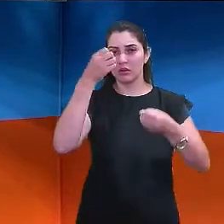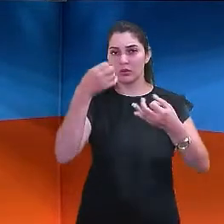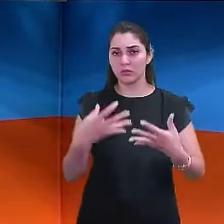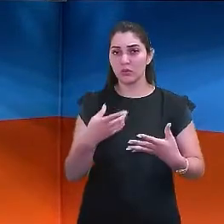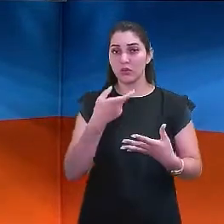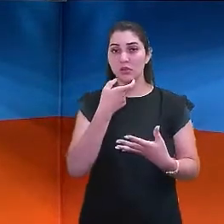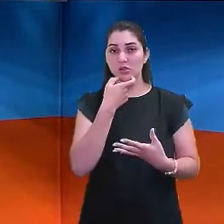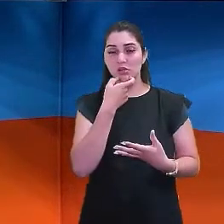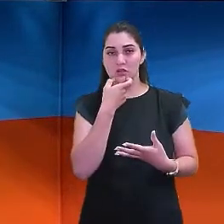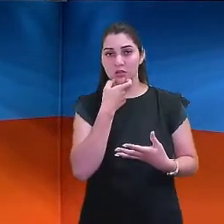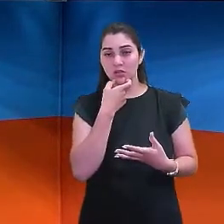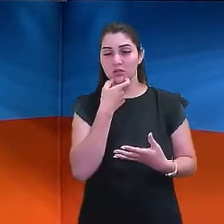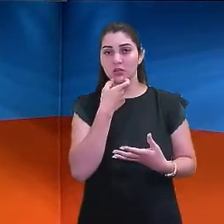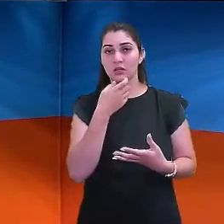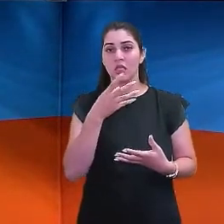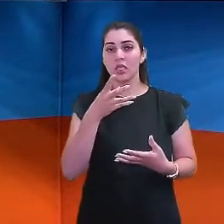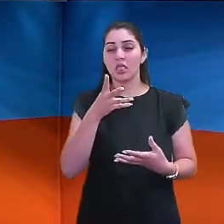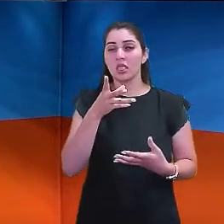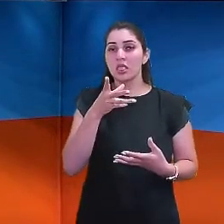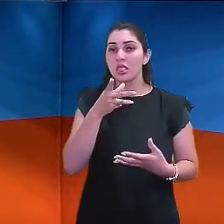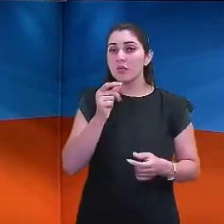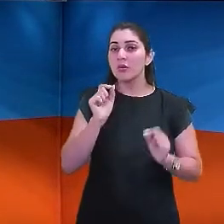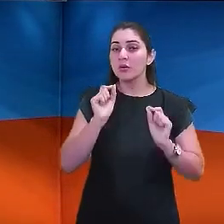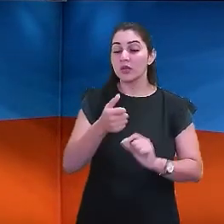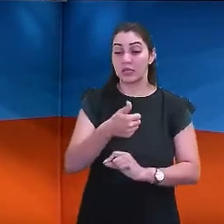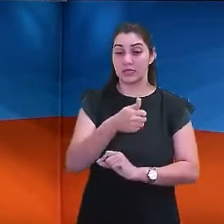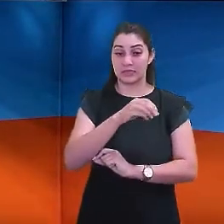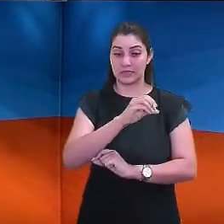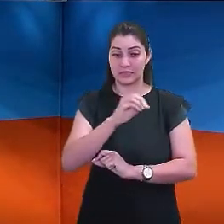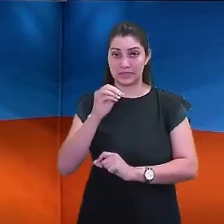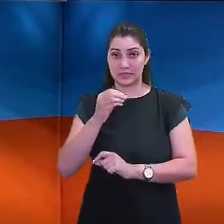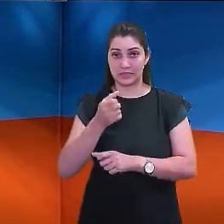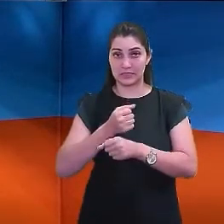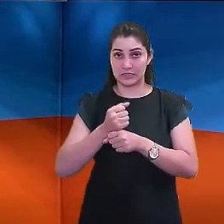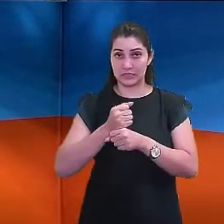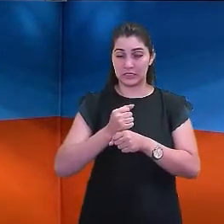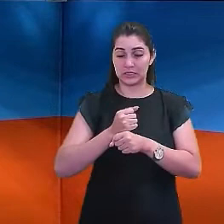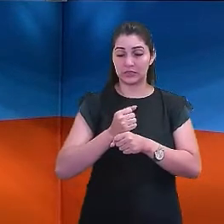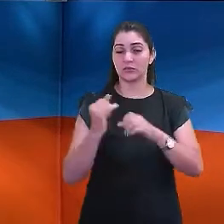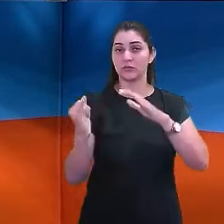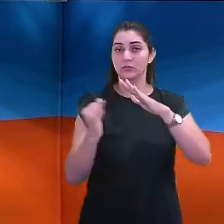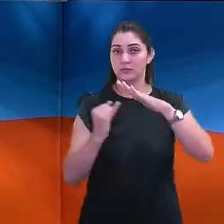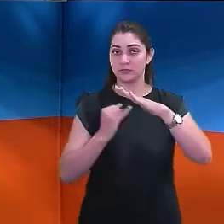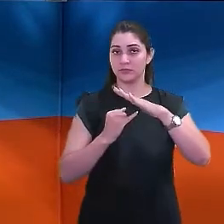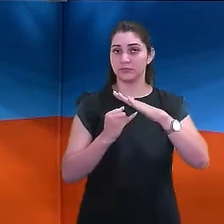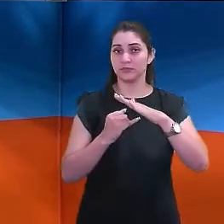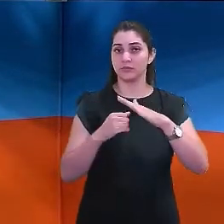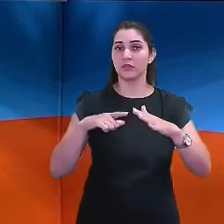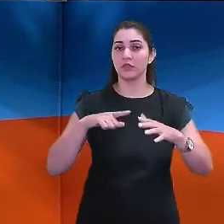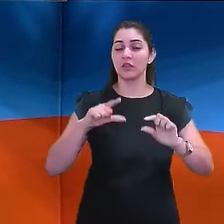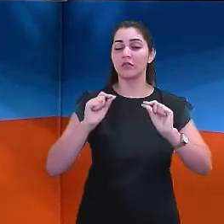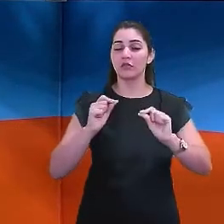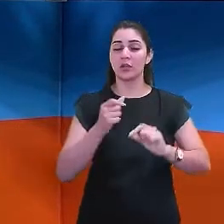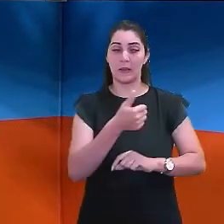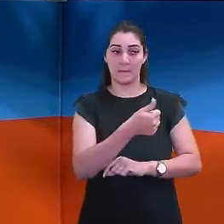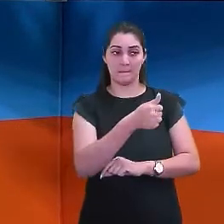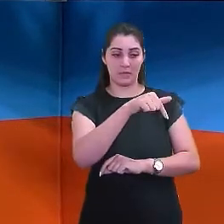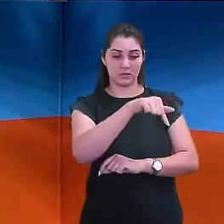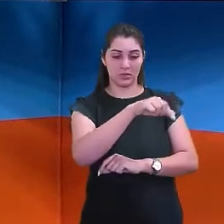demorou 100 anos para se urbanizar, Teve sua evolução industrial iniciada em 1750,